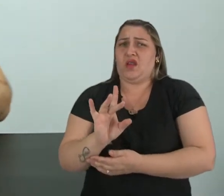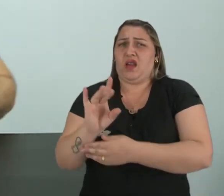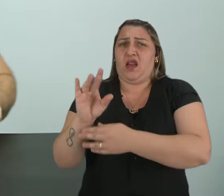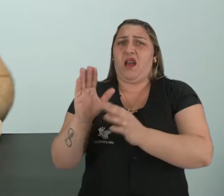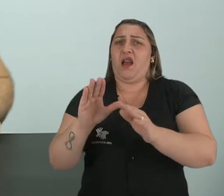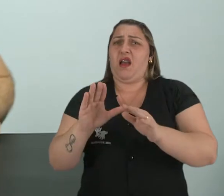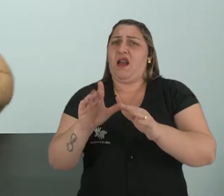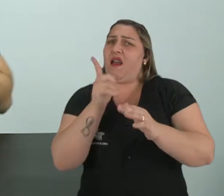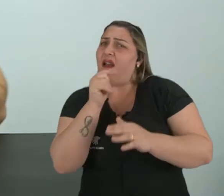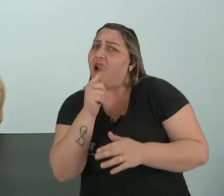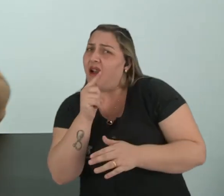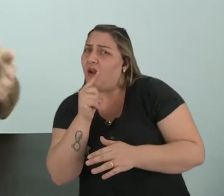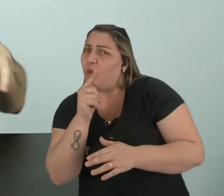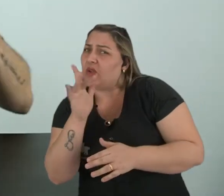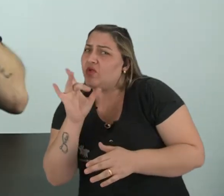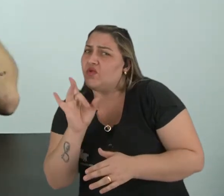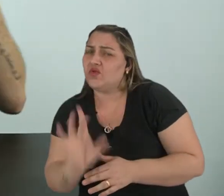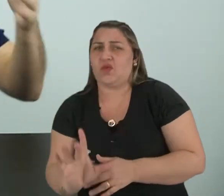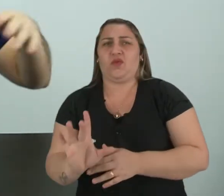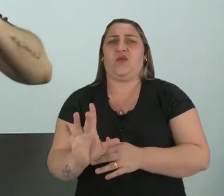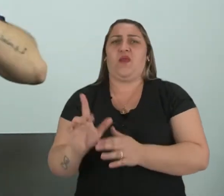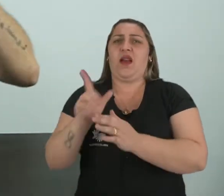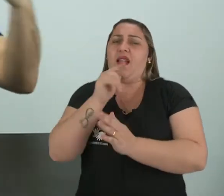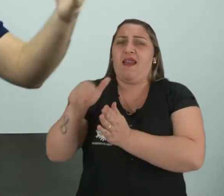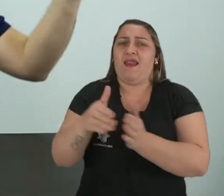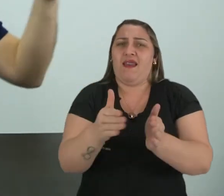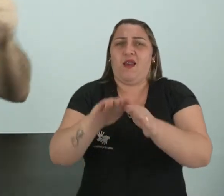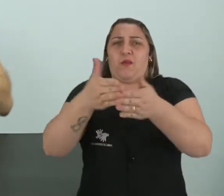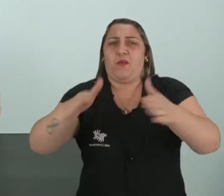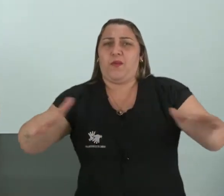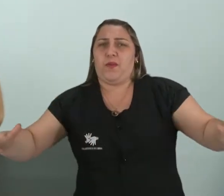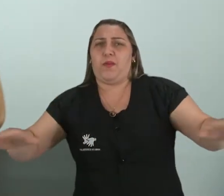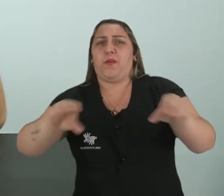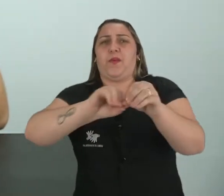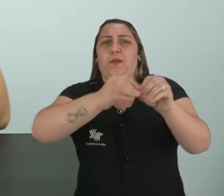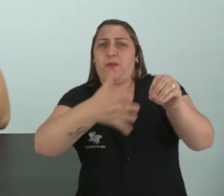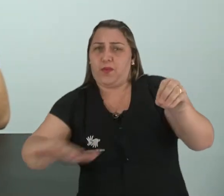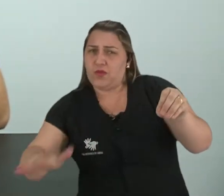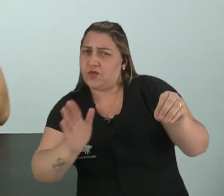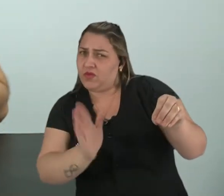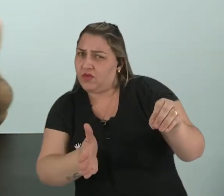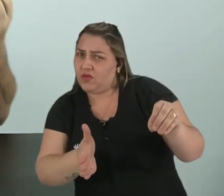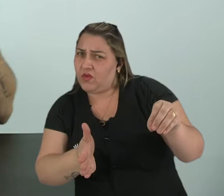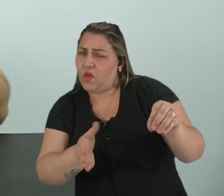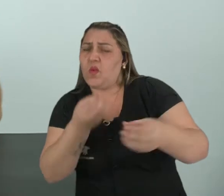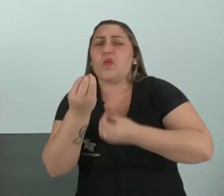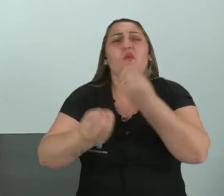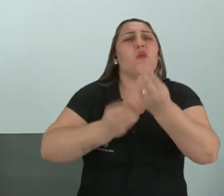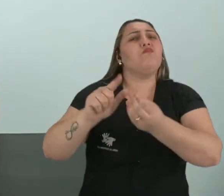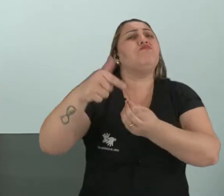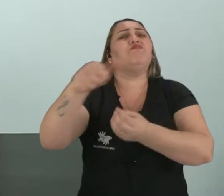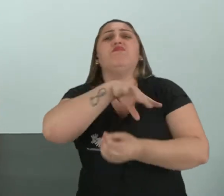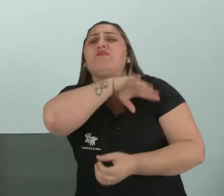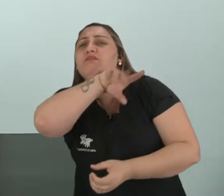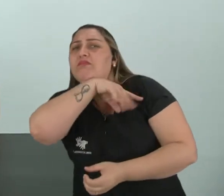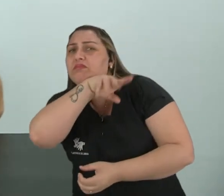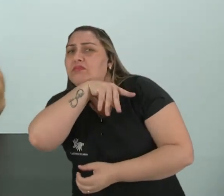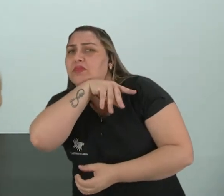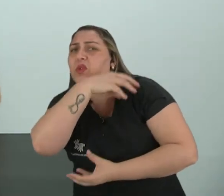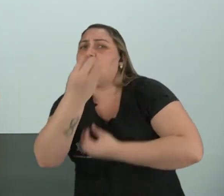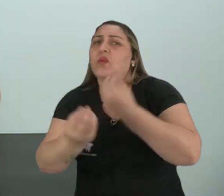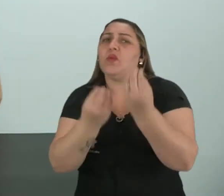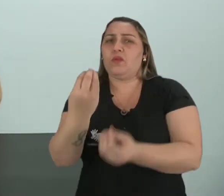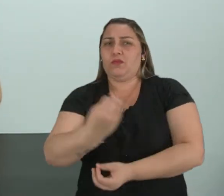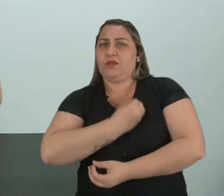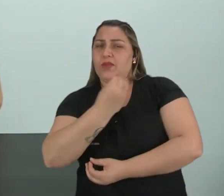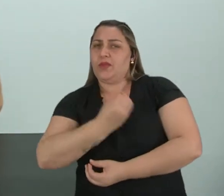aquática? Só existisse águas, rios, mares, oceanos? Como que ia ser os outros animais? Como que